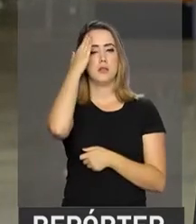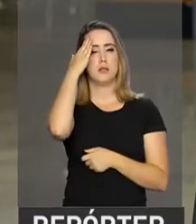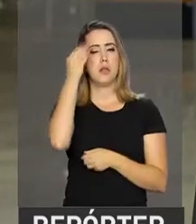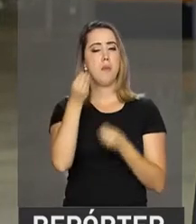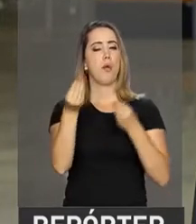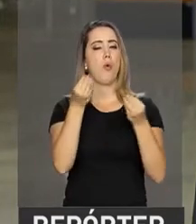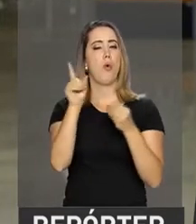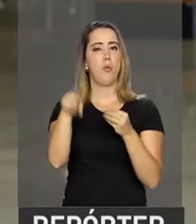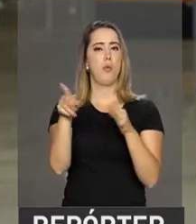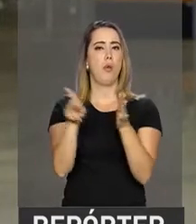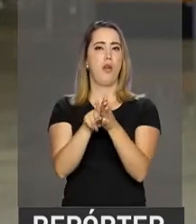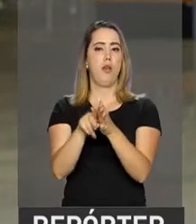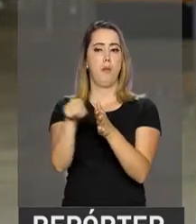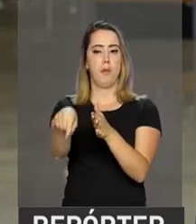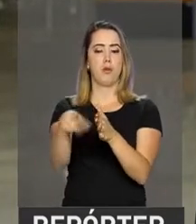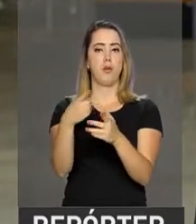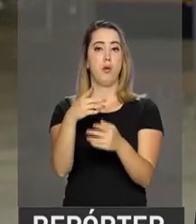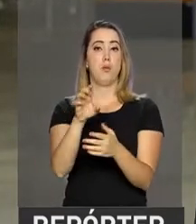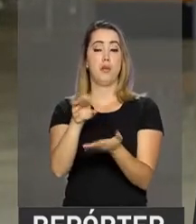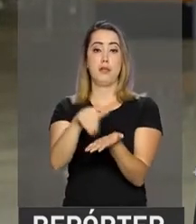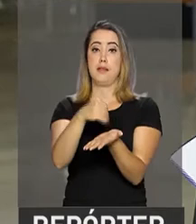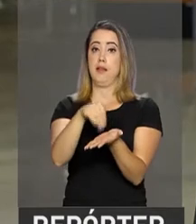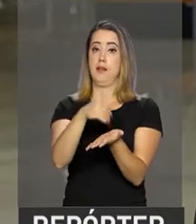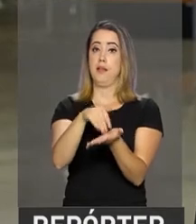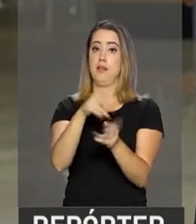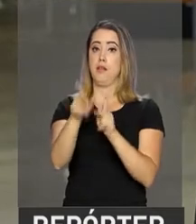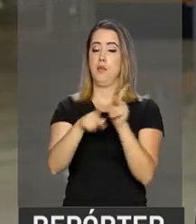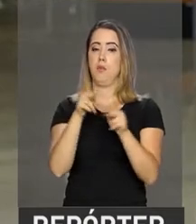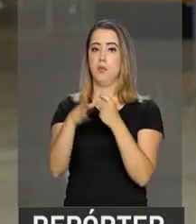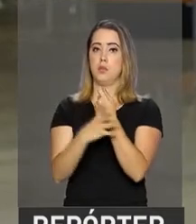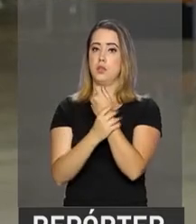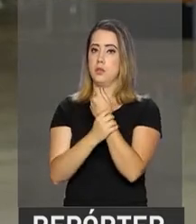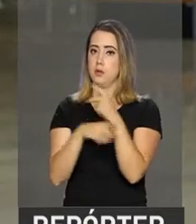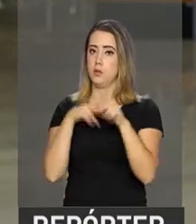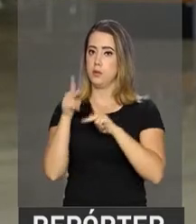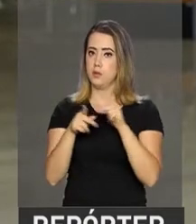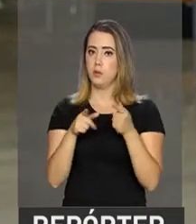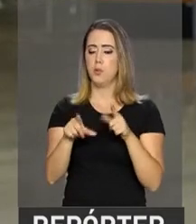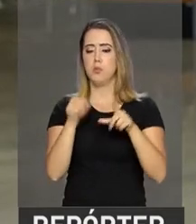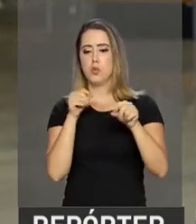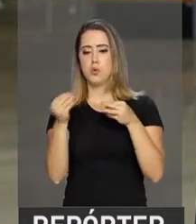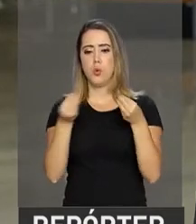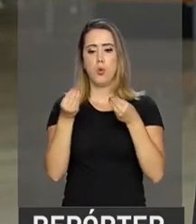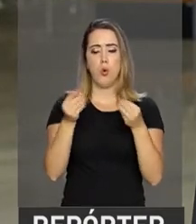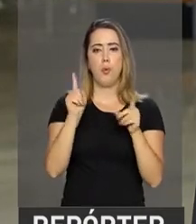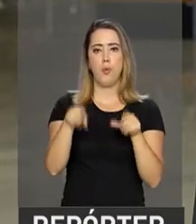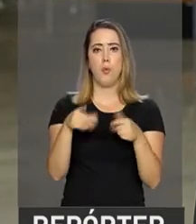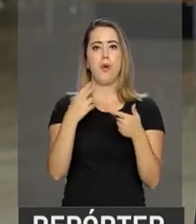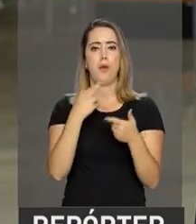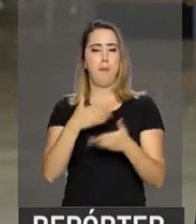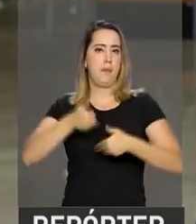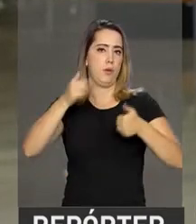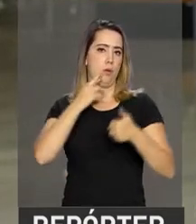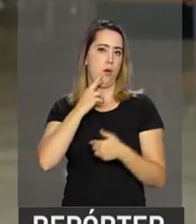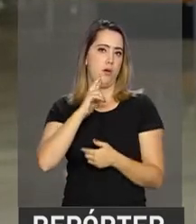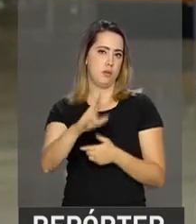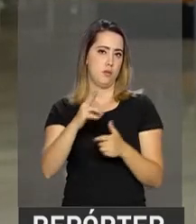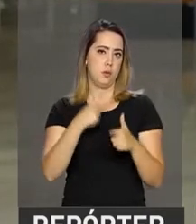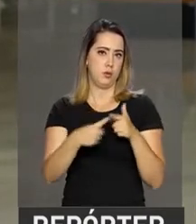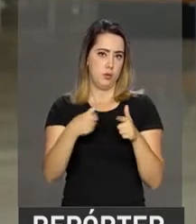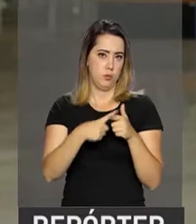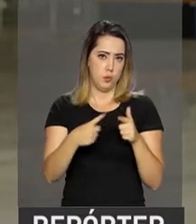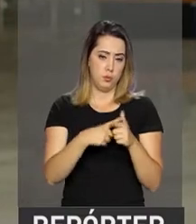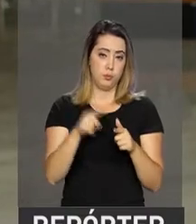Pública Estadual de Segurança Pública que mapeia quais são os pontos mais problemáticos em cada Estado ou capital